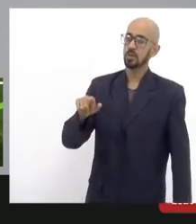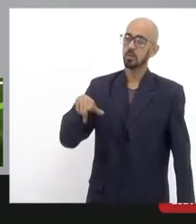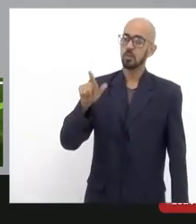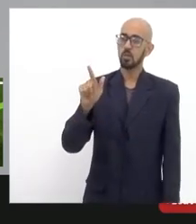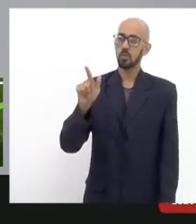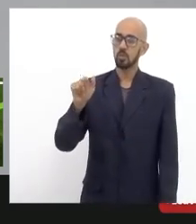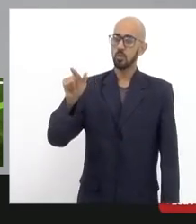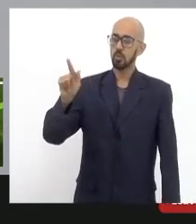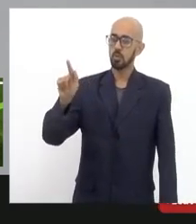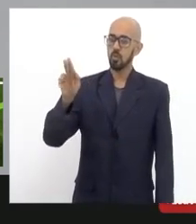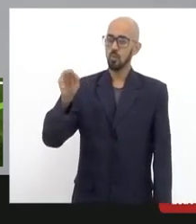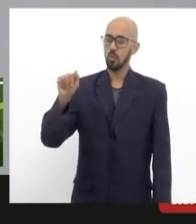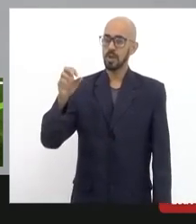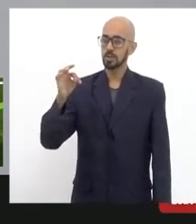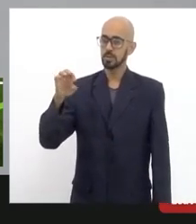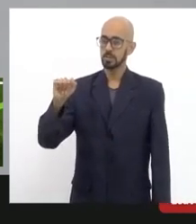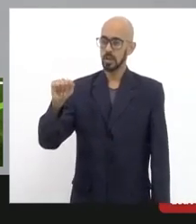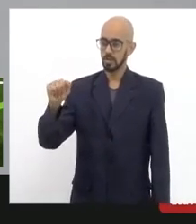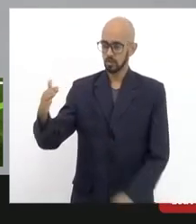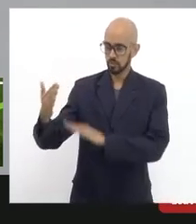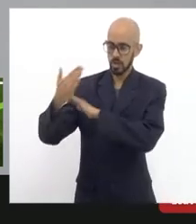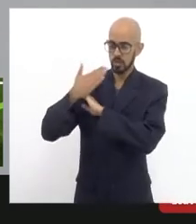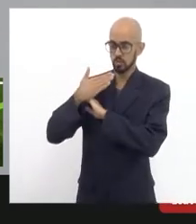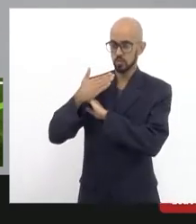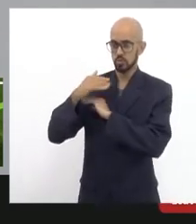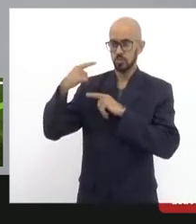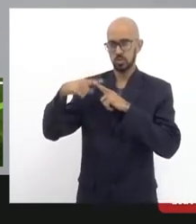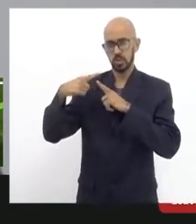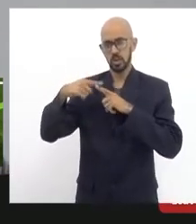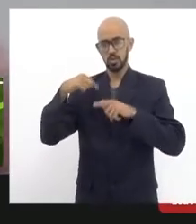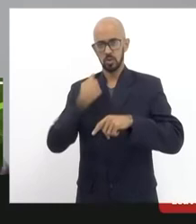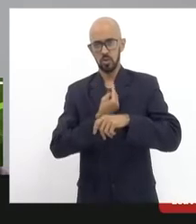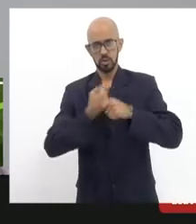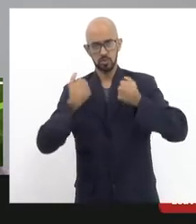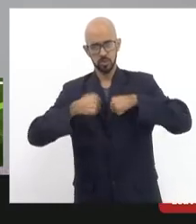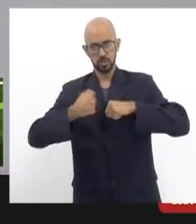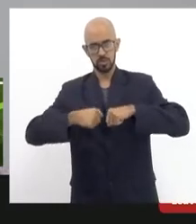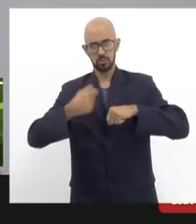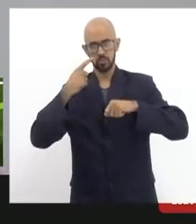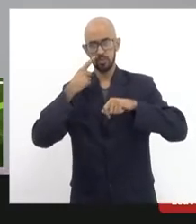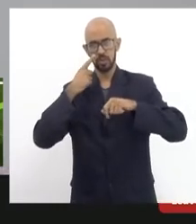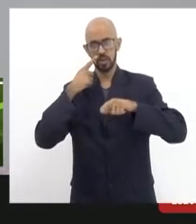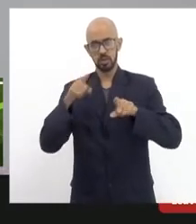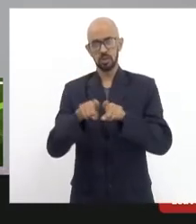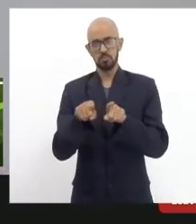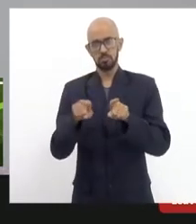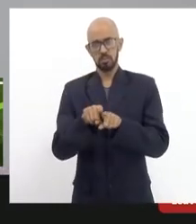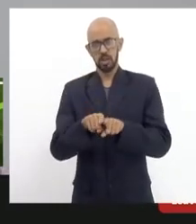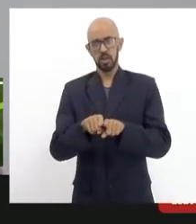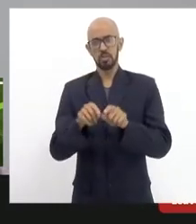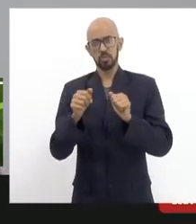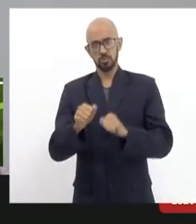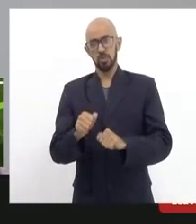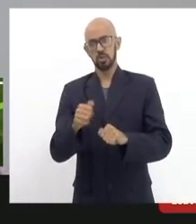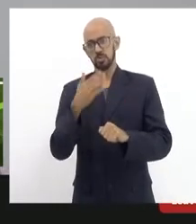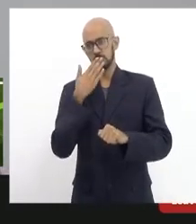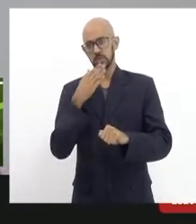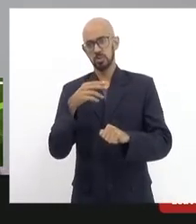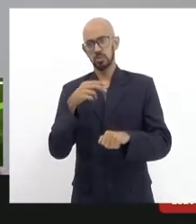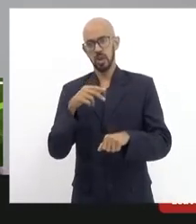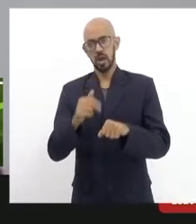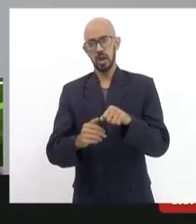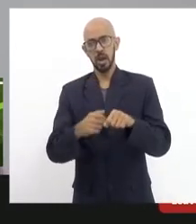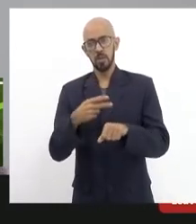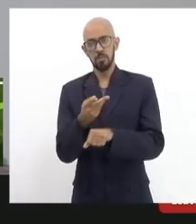julgada já há sete anos a gente precisa ver e aí eu acho que a gente pode tentar acionar a procuradoria da